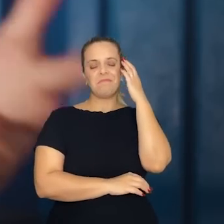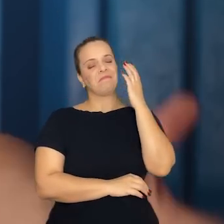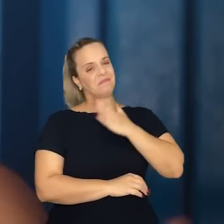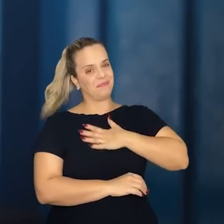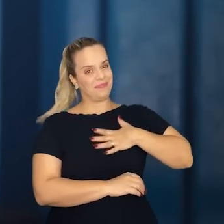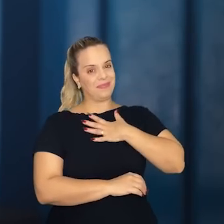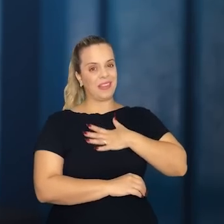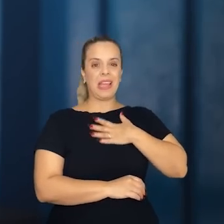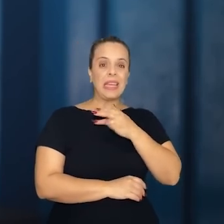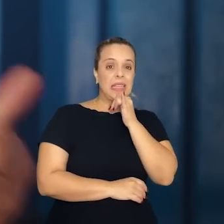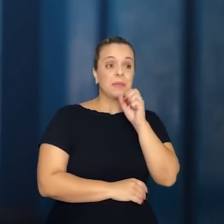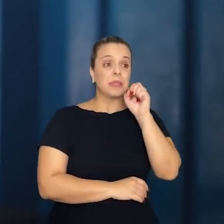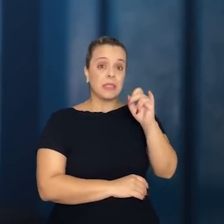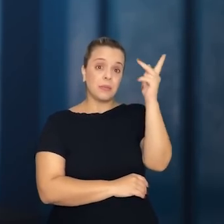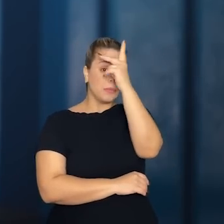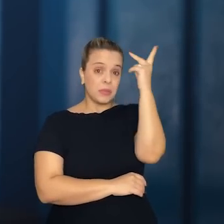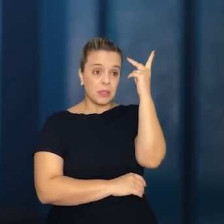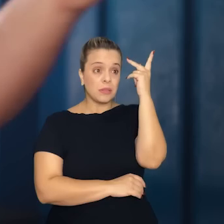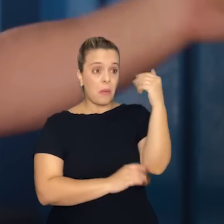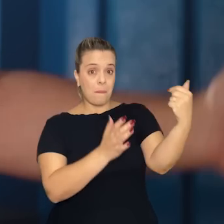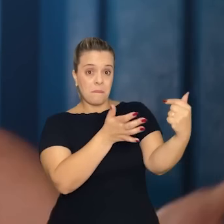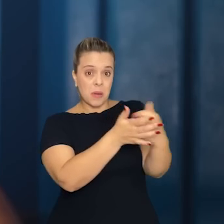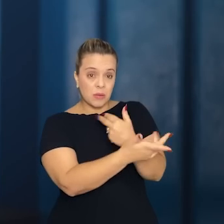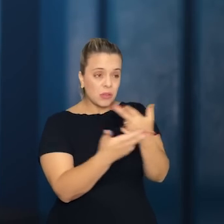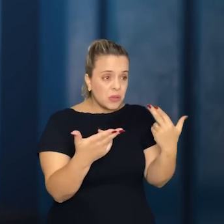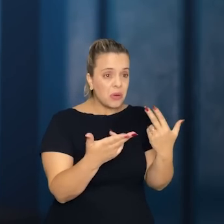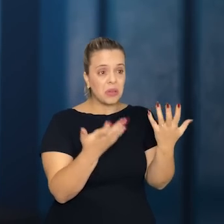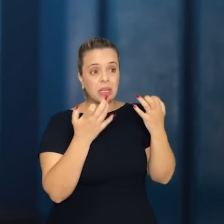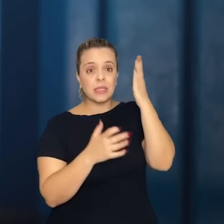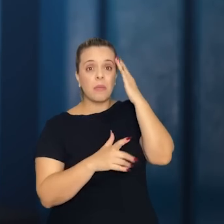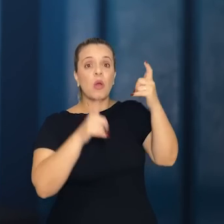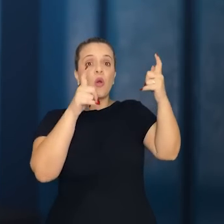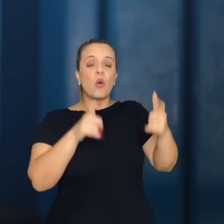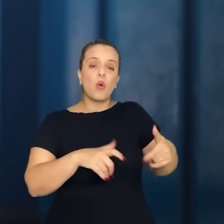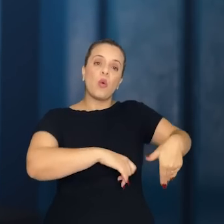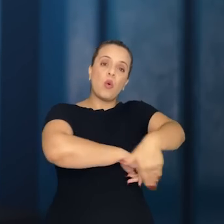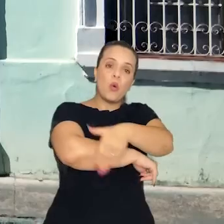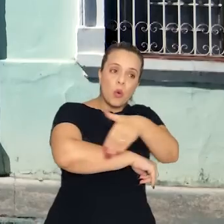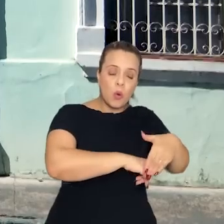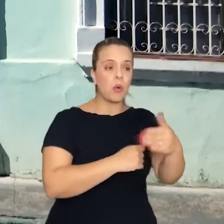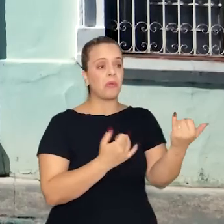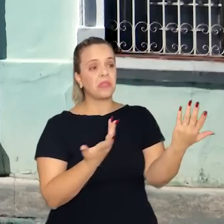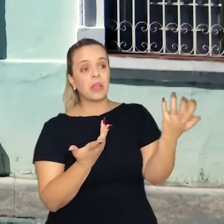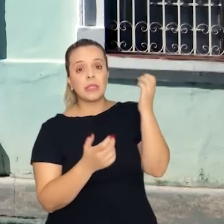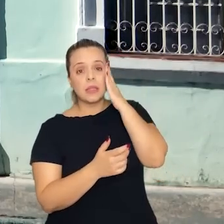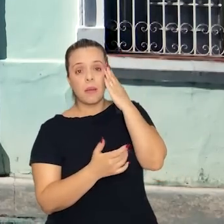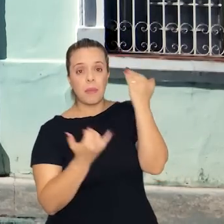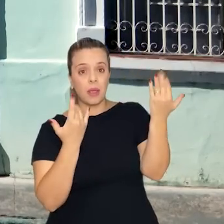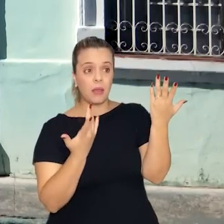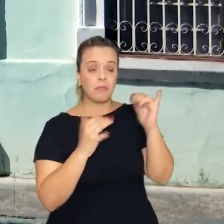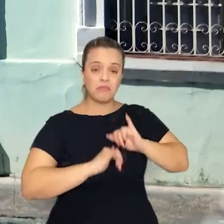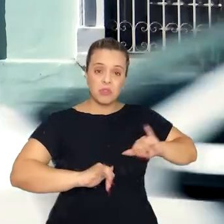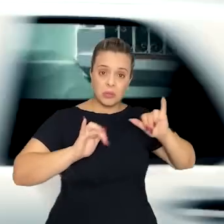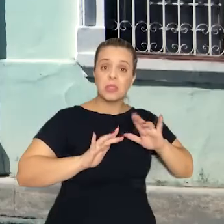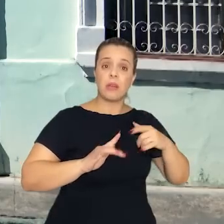dar uma informação quando chegava alguém, perguntava por um endereço ou alguma informação de pessoas ou de